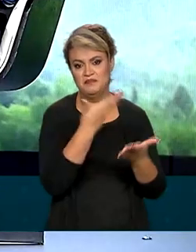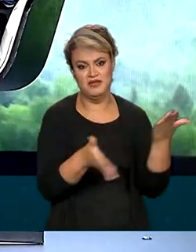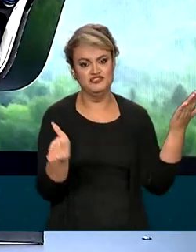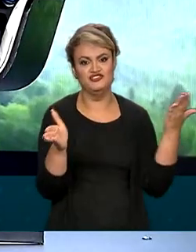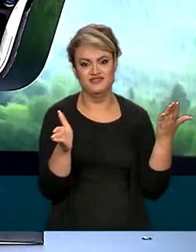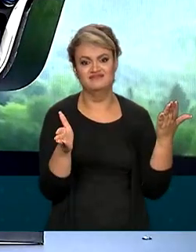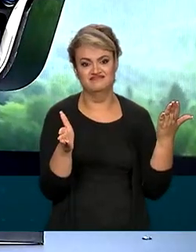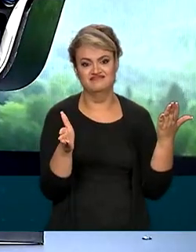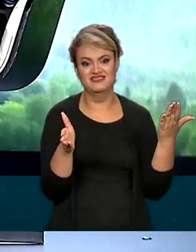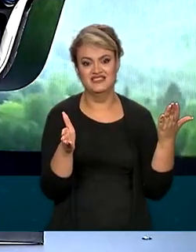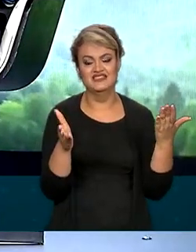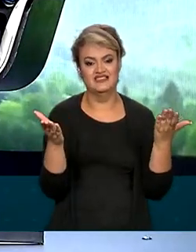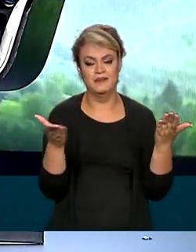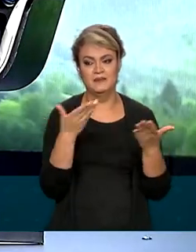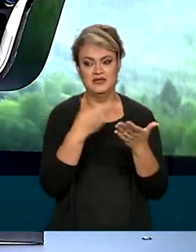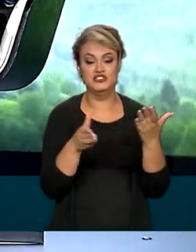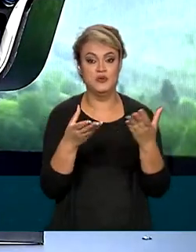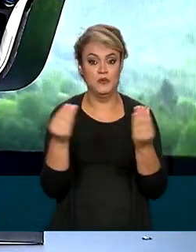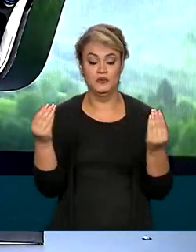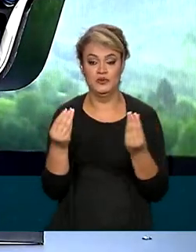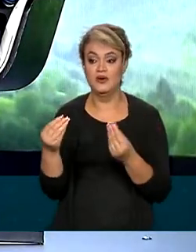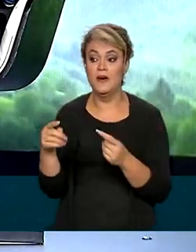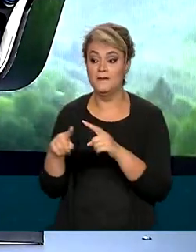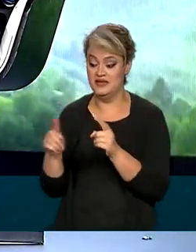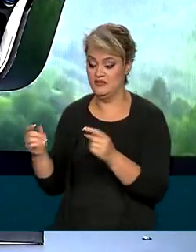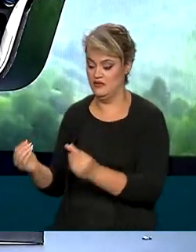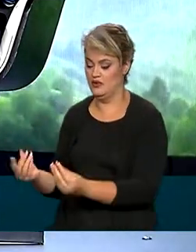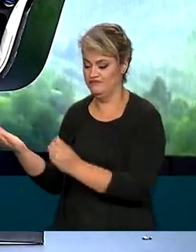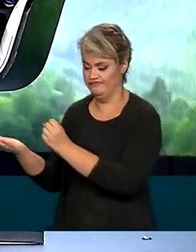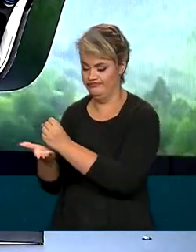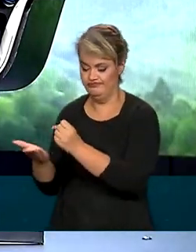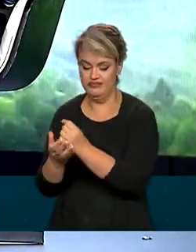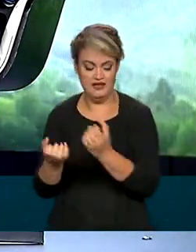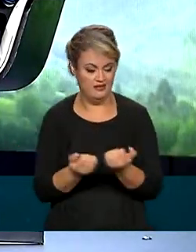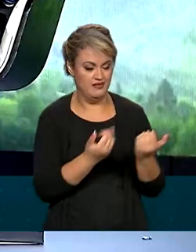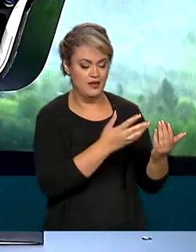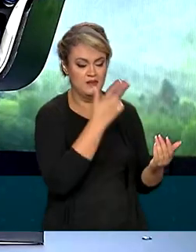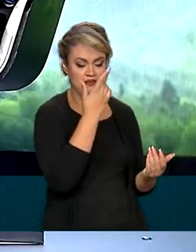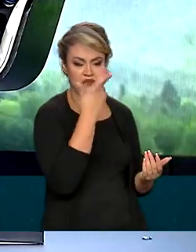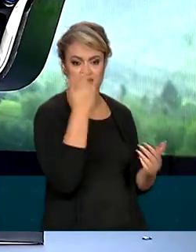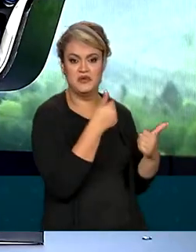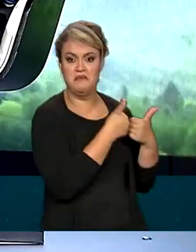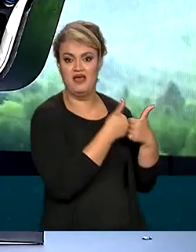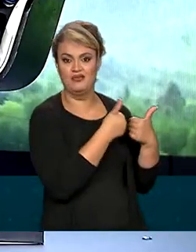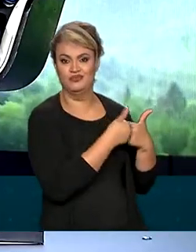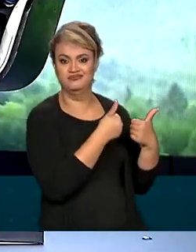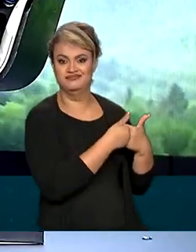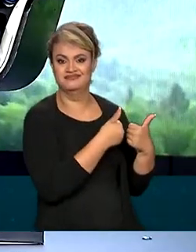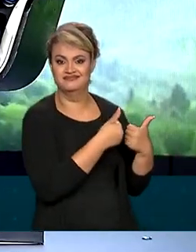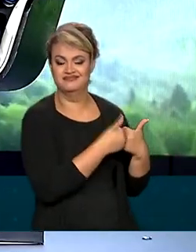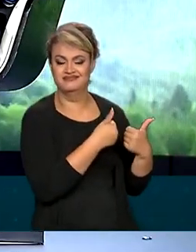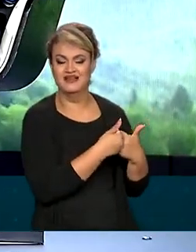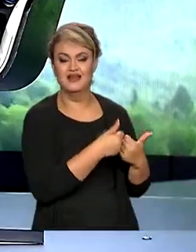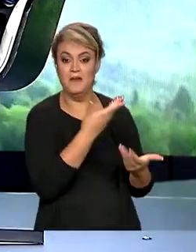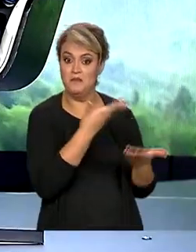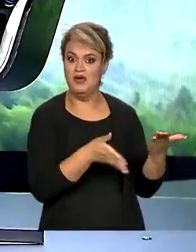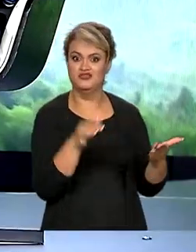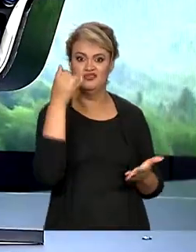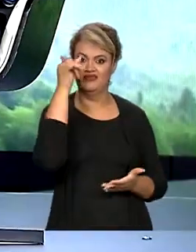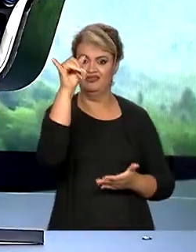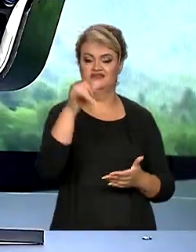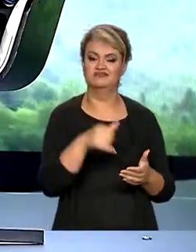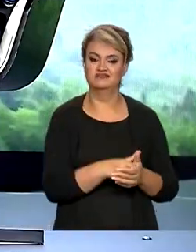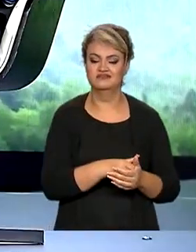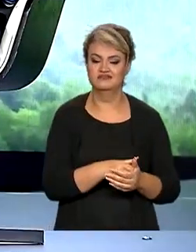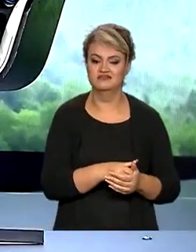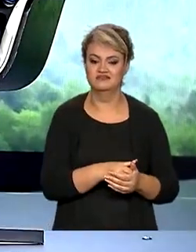município e você tinha uma ineficiência bastante importante em relação à sustentabilidade e desperdício daquele alimento